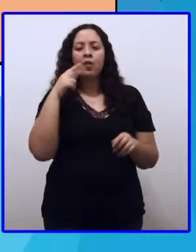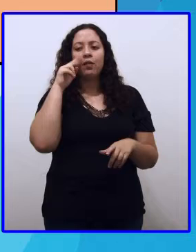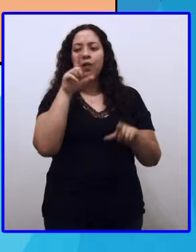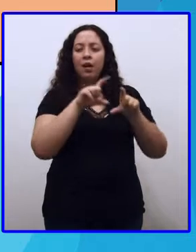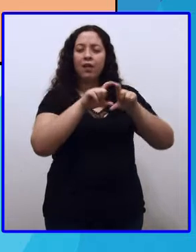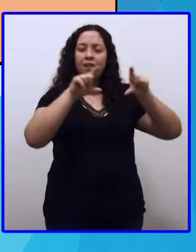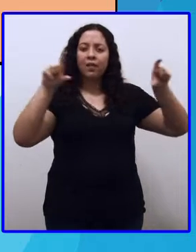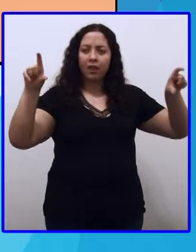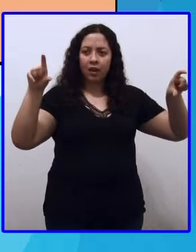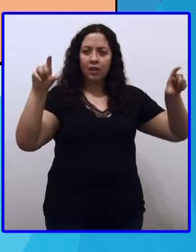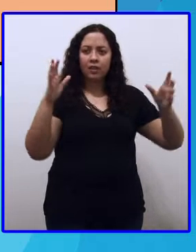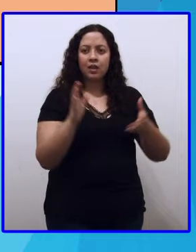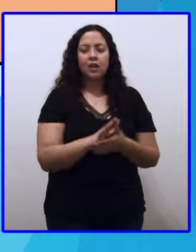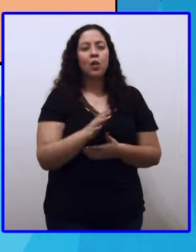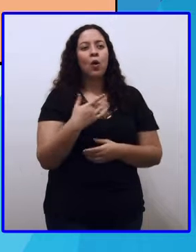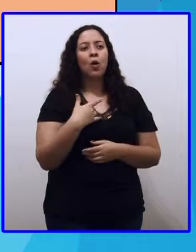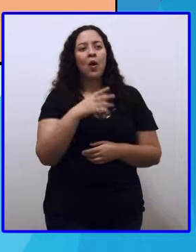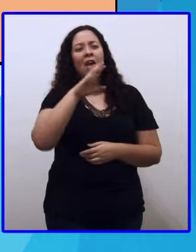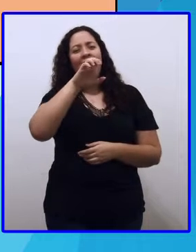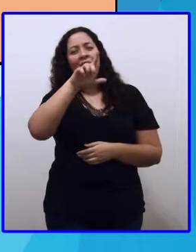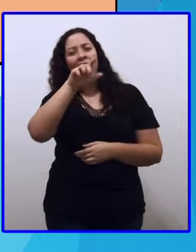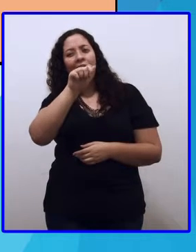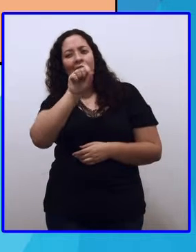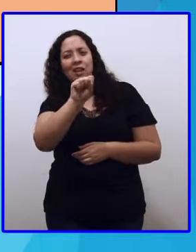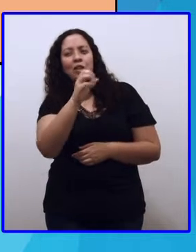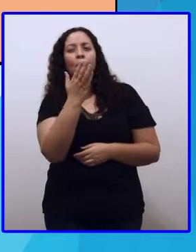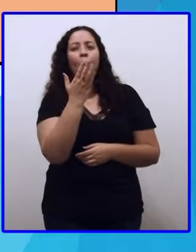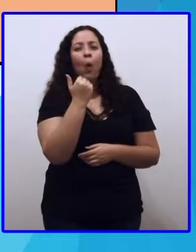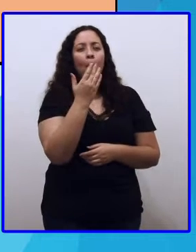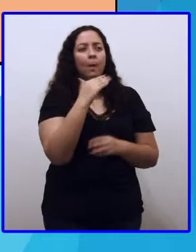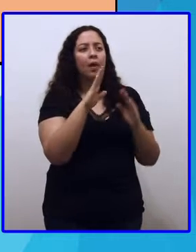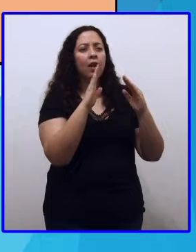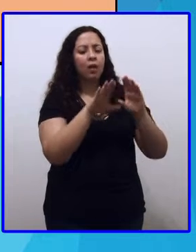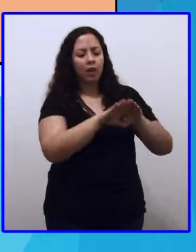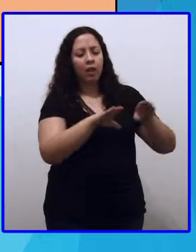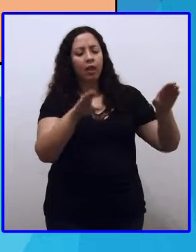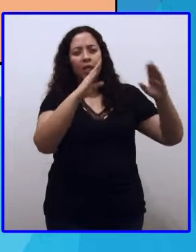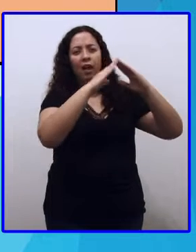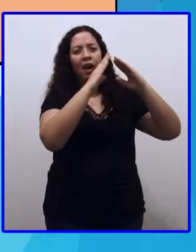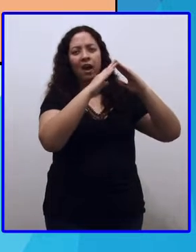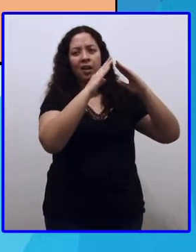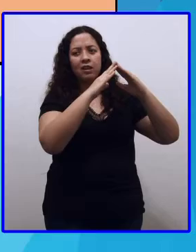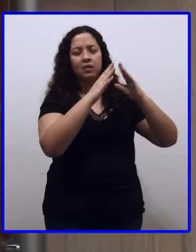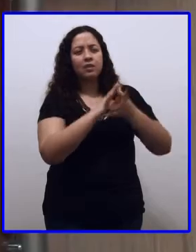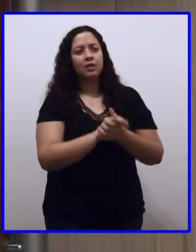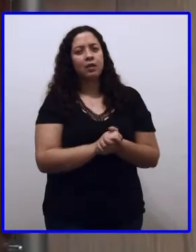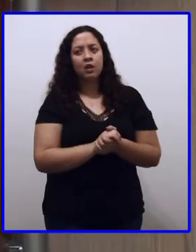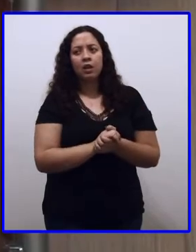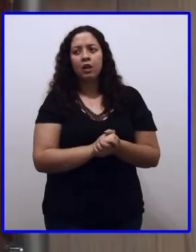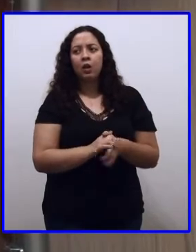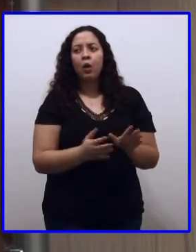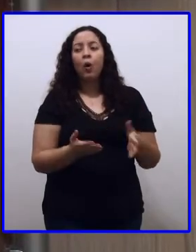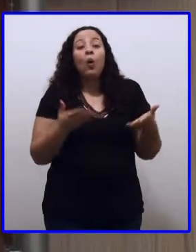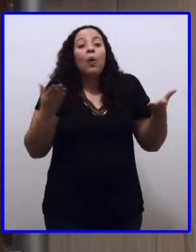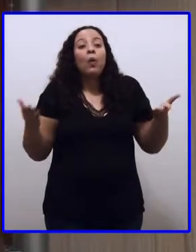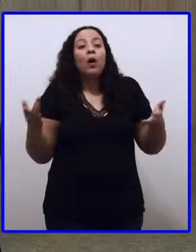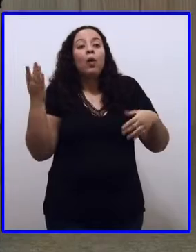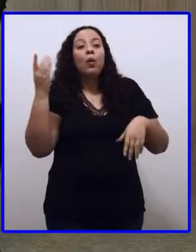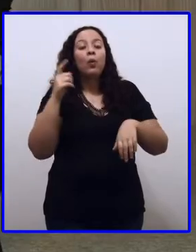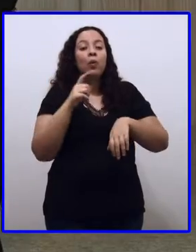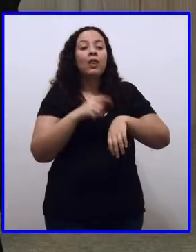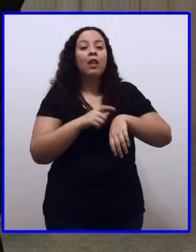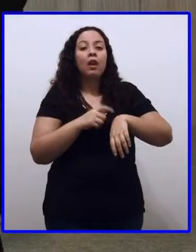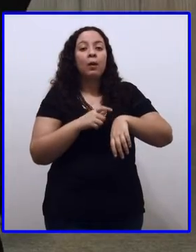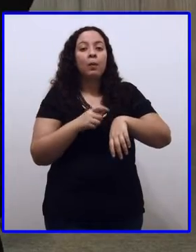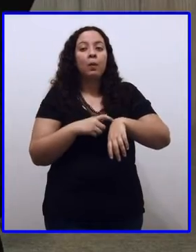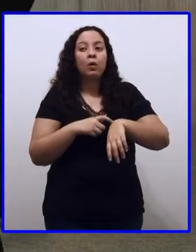olha a frase. Elas jantaram no terraço. Elas jantaram no terraço. Qual é o tempo, Camila? Elas